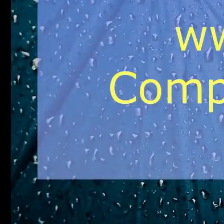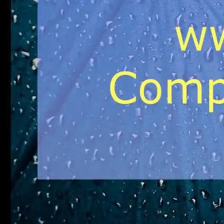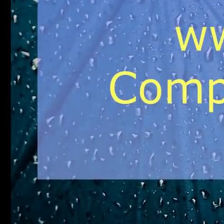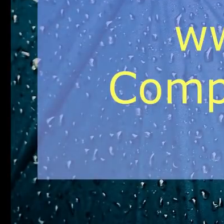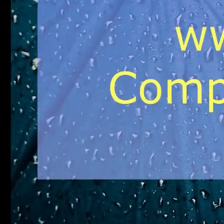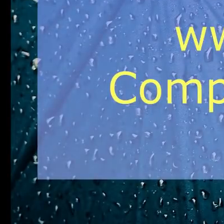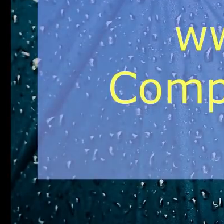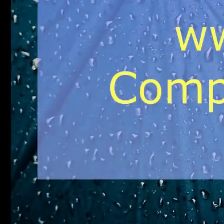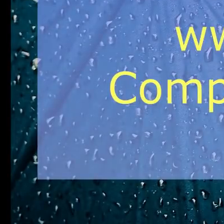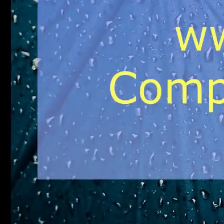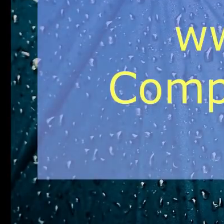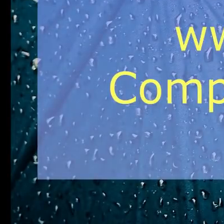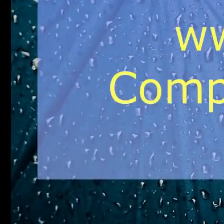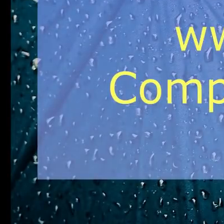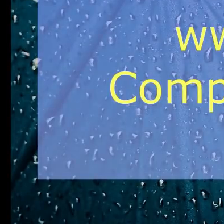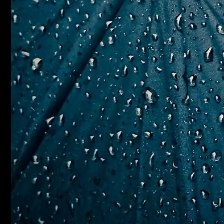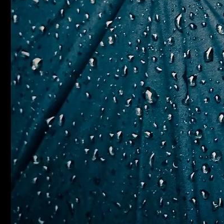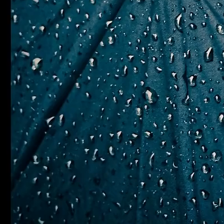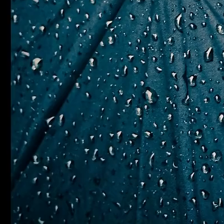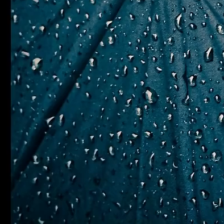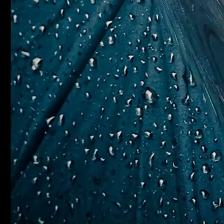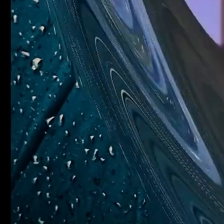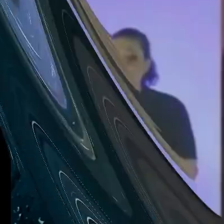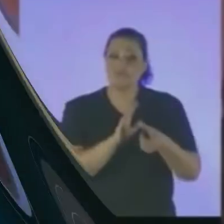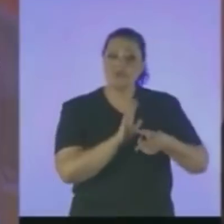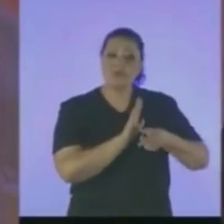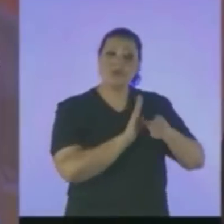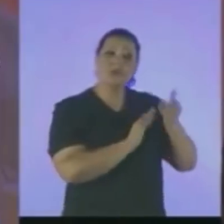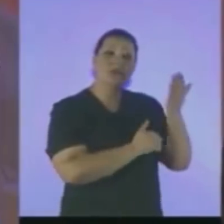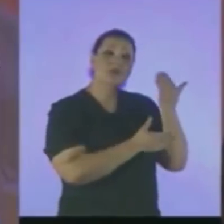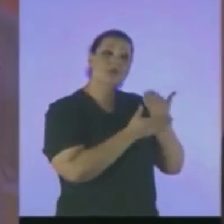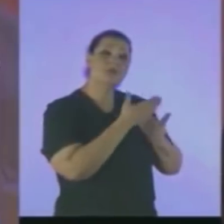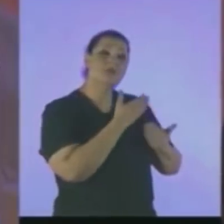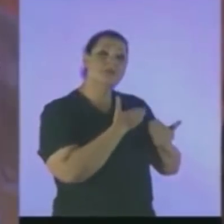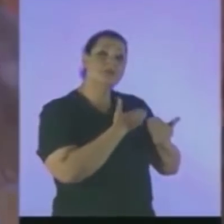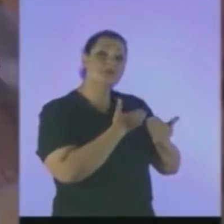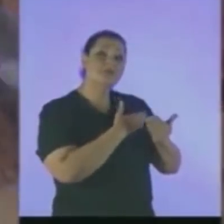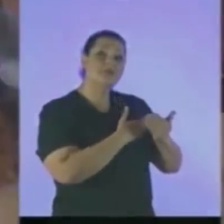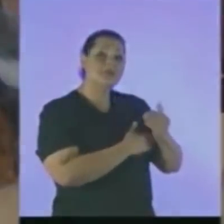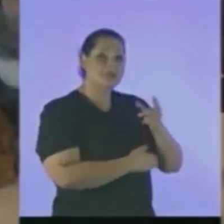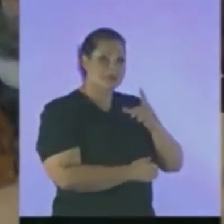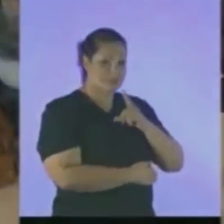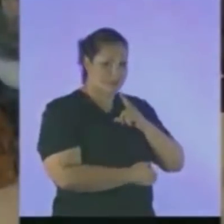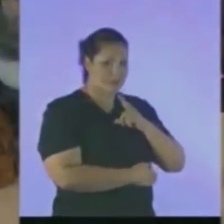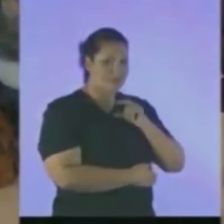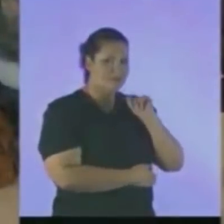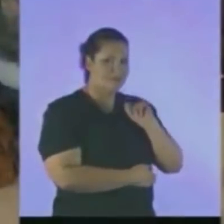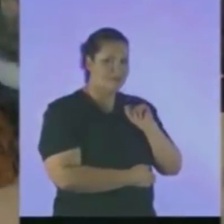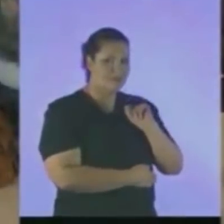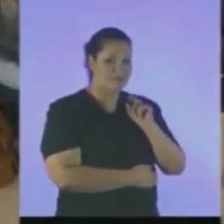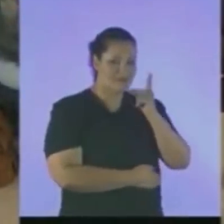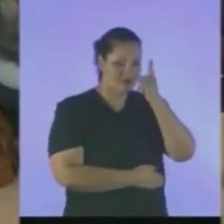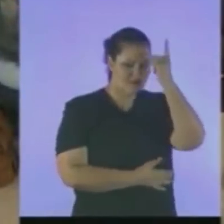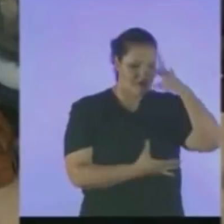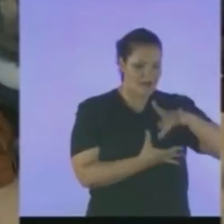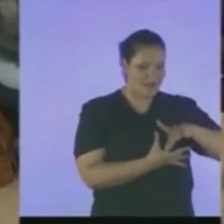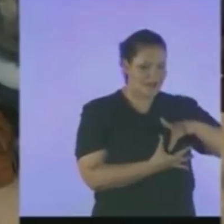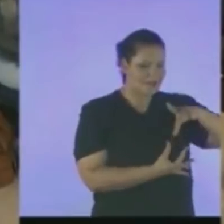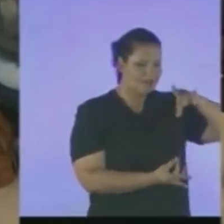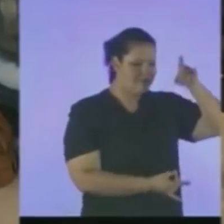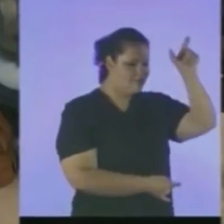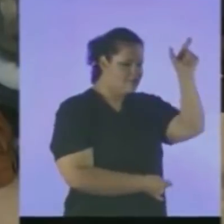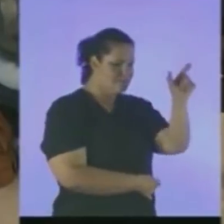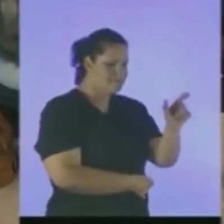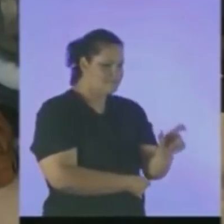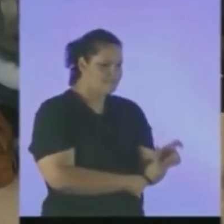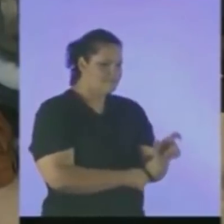arengheira Narra o espírito Humberto de Campos